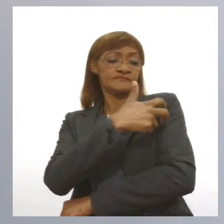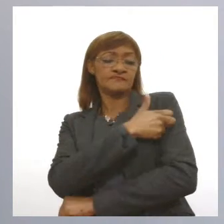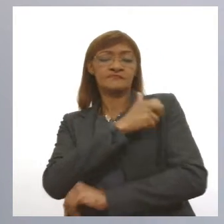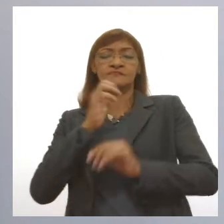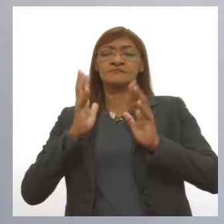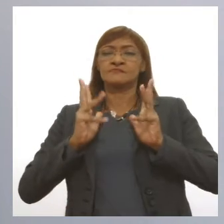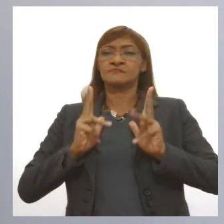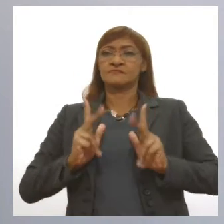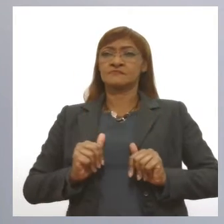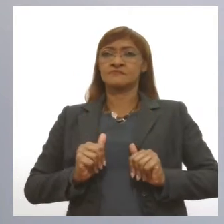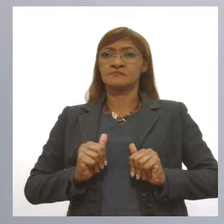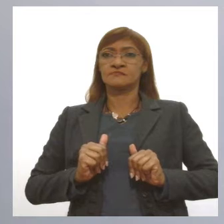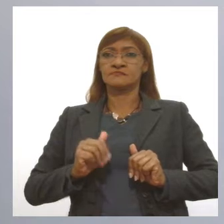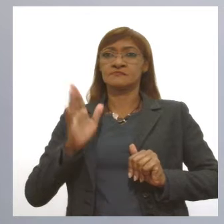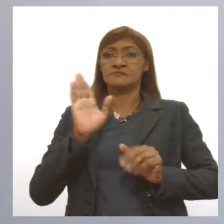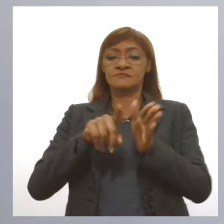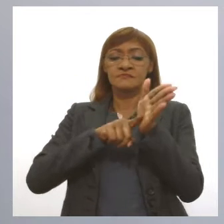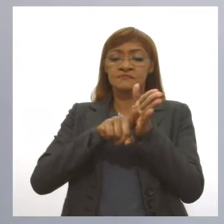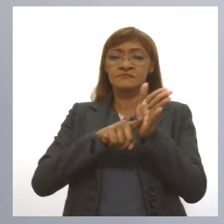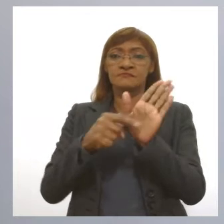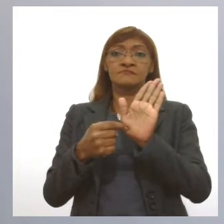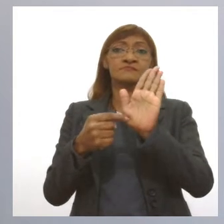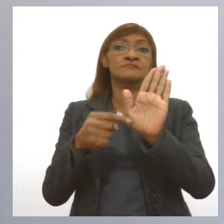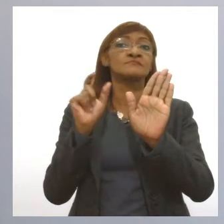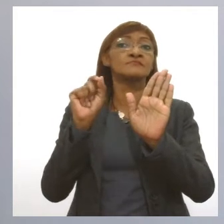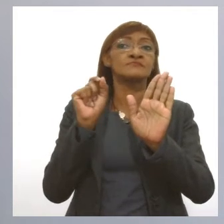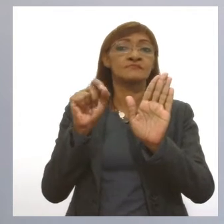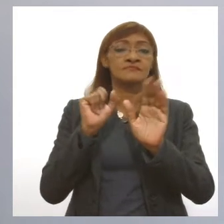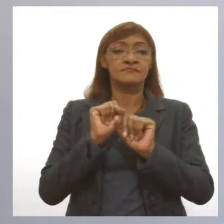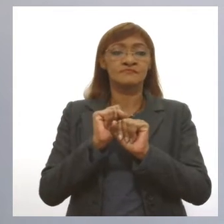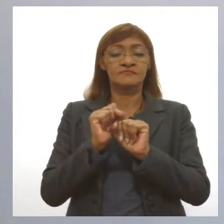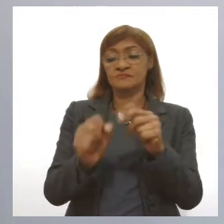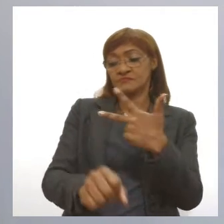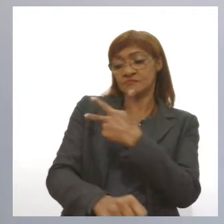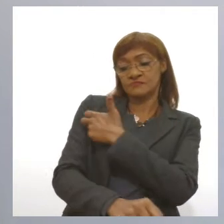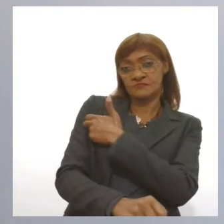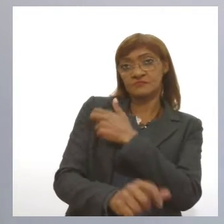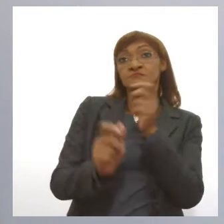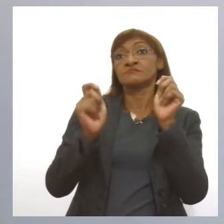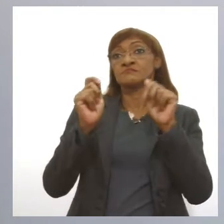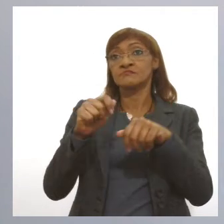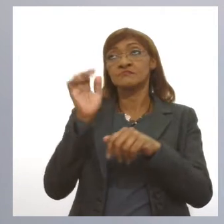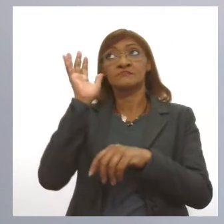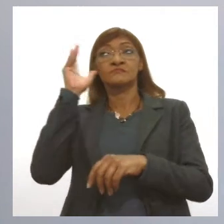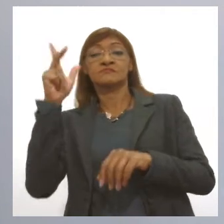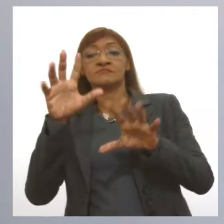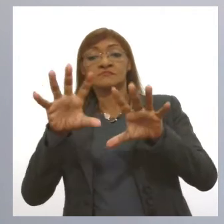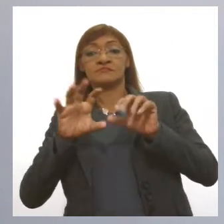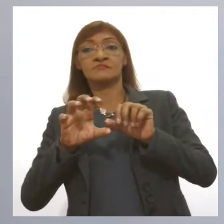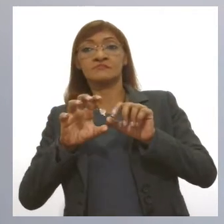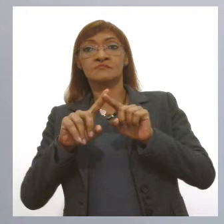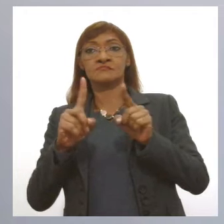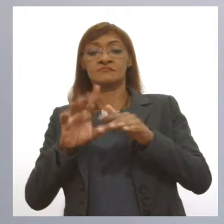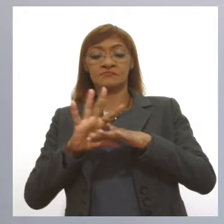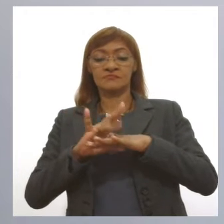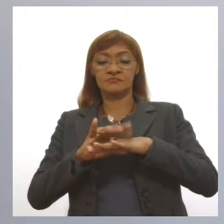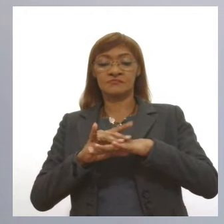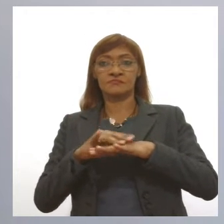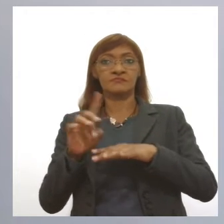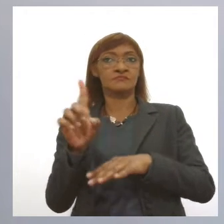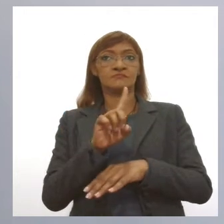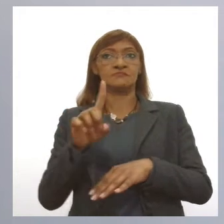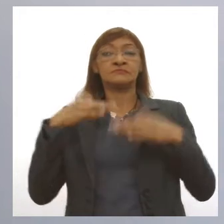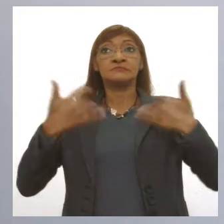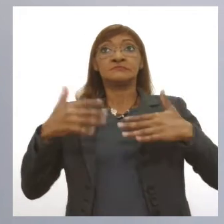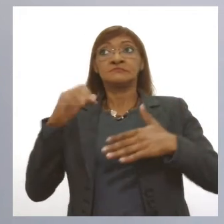mostram que você tomar vacina, você pode adquirir o vírus, mas não fica doente, não fica com a forma grave,